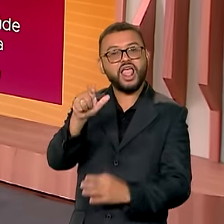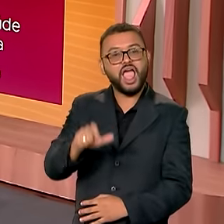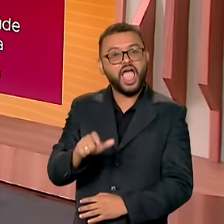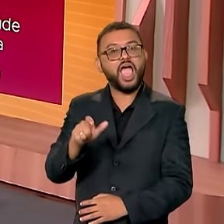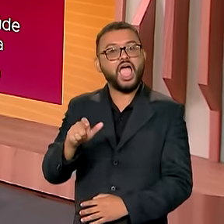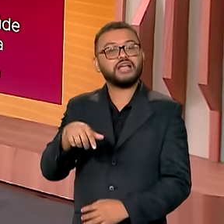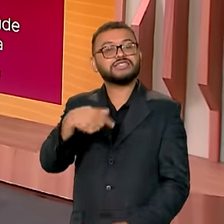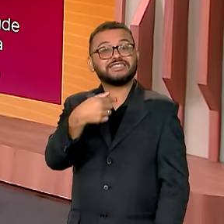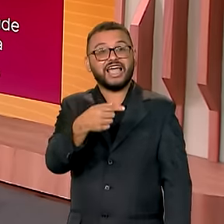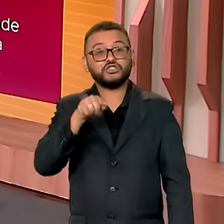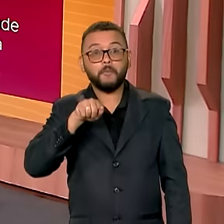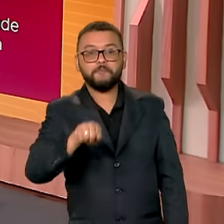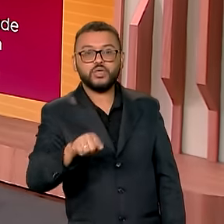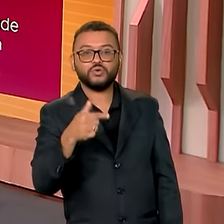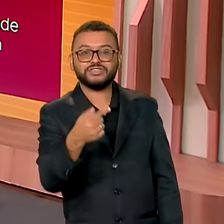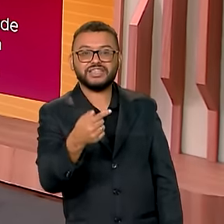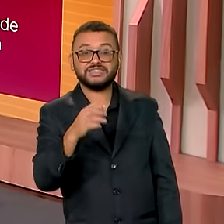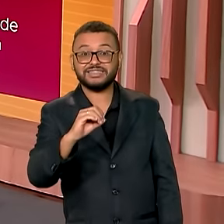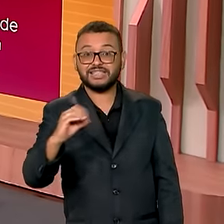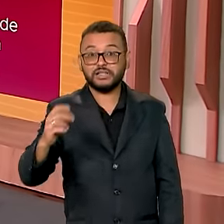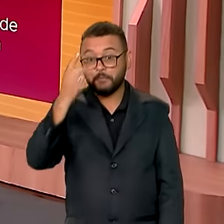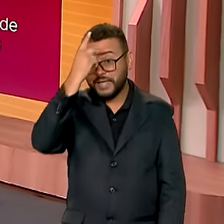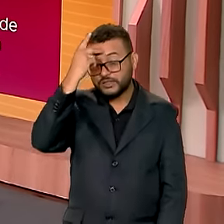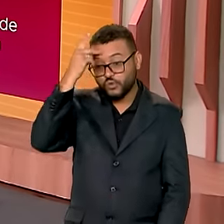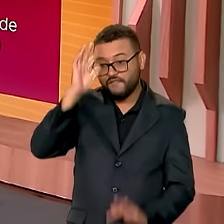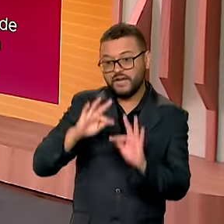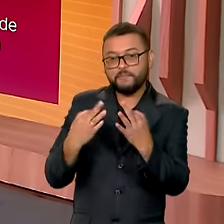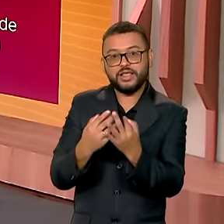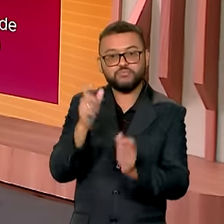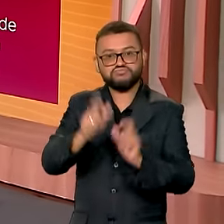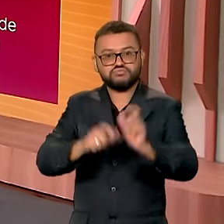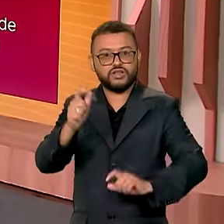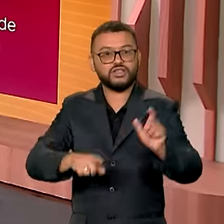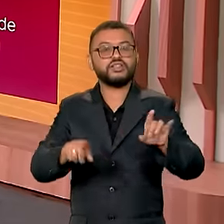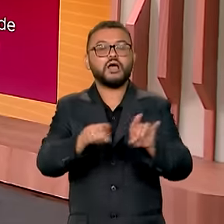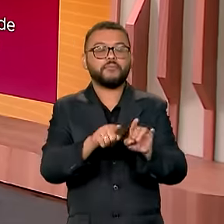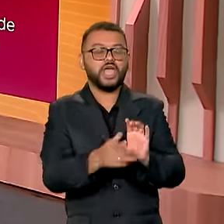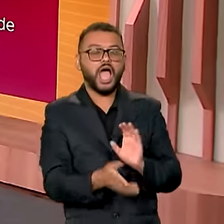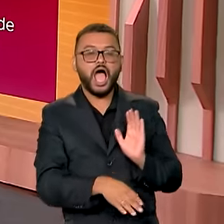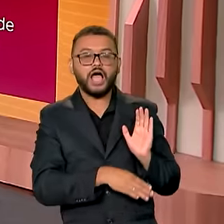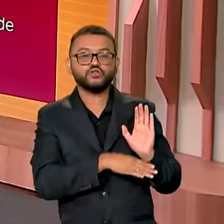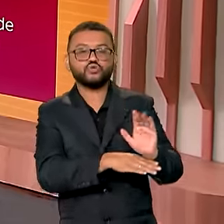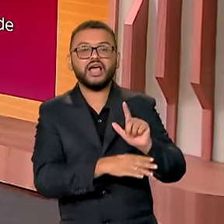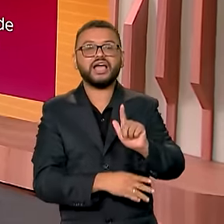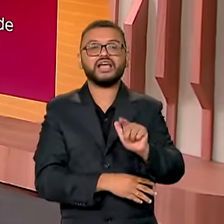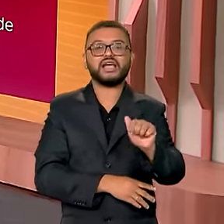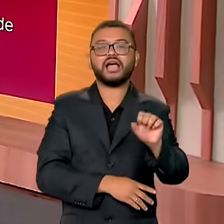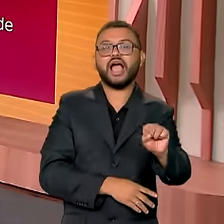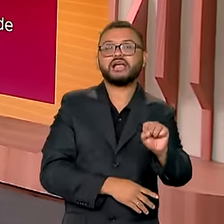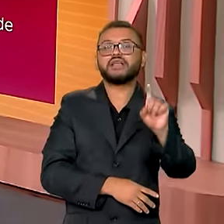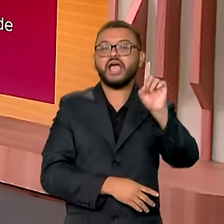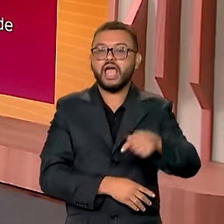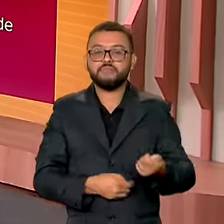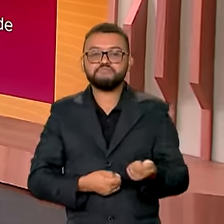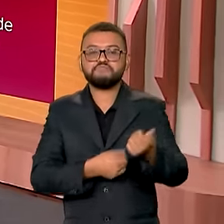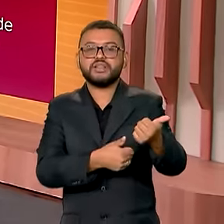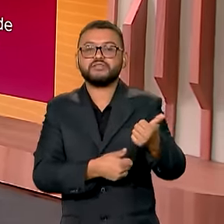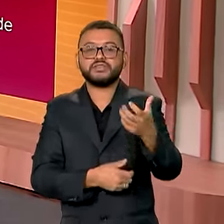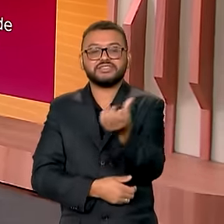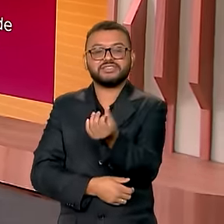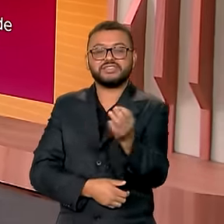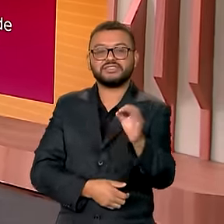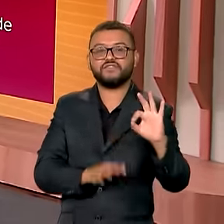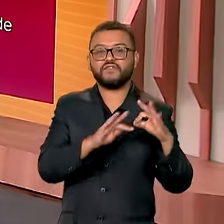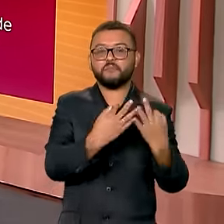mesmo com 7.600 famílias atendidas e o Auxílio Gás, que beneficia aí 600 famílias